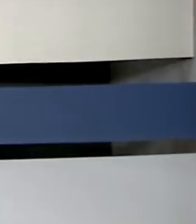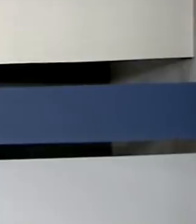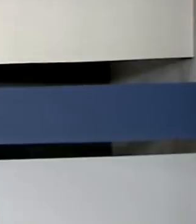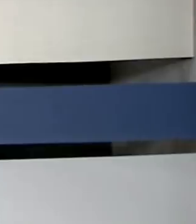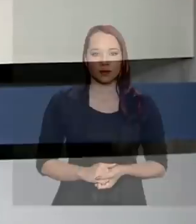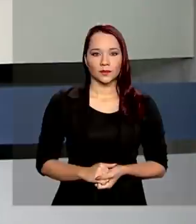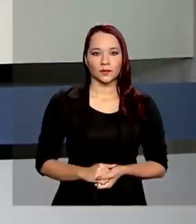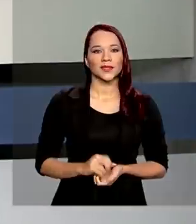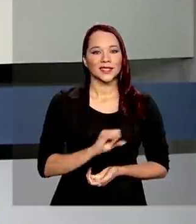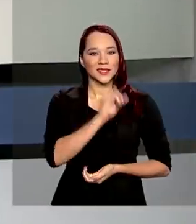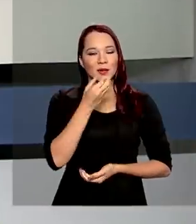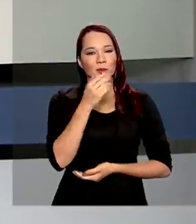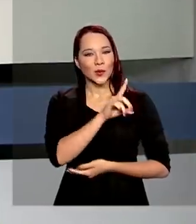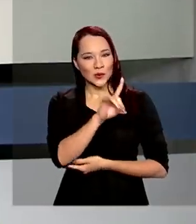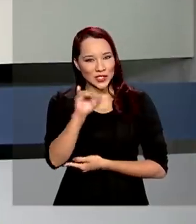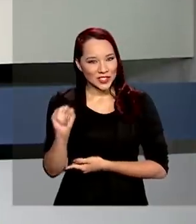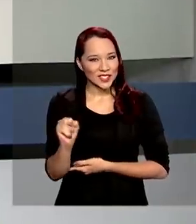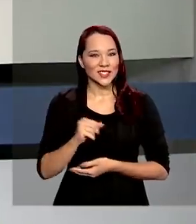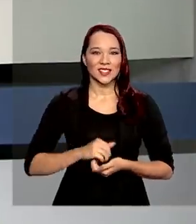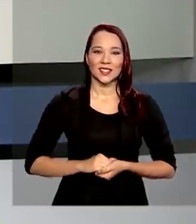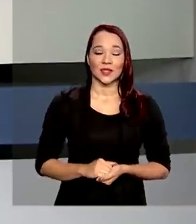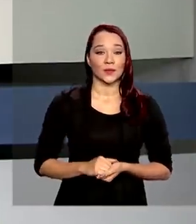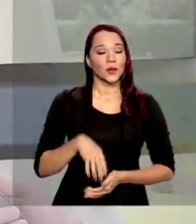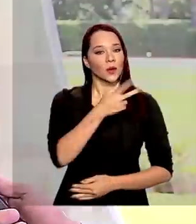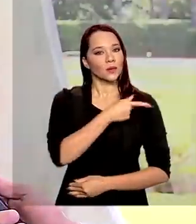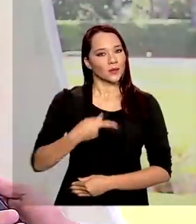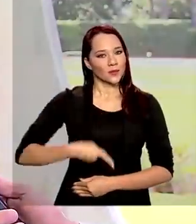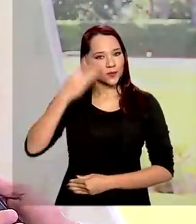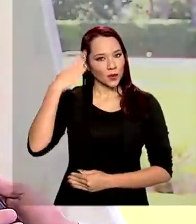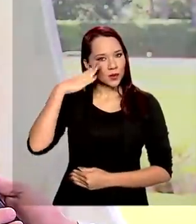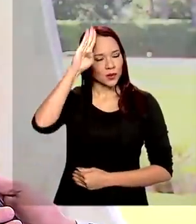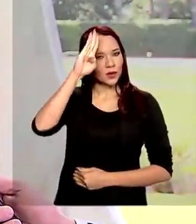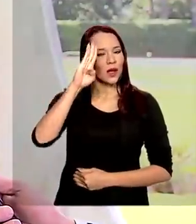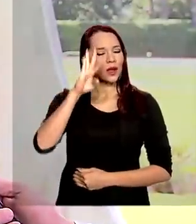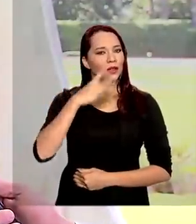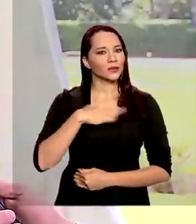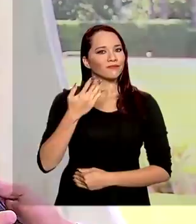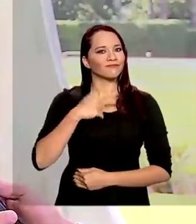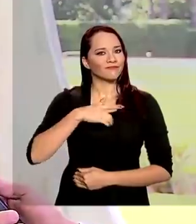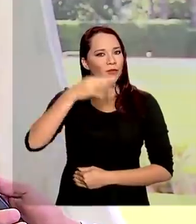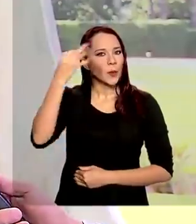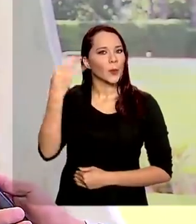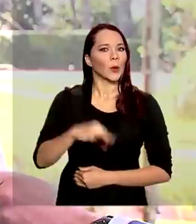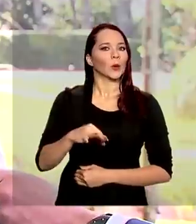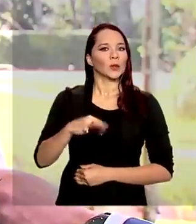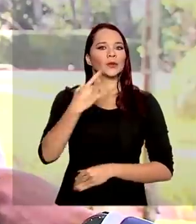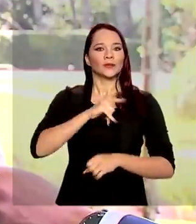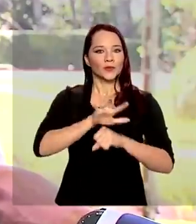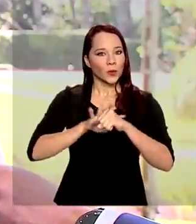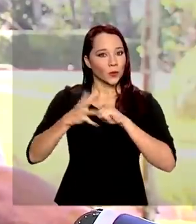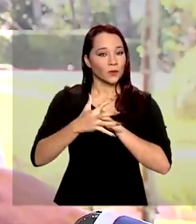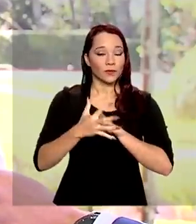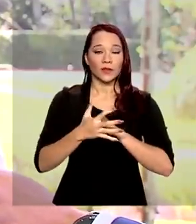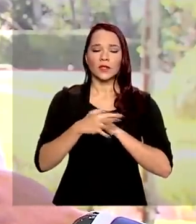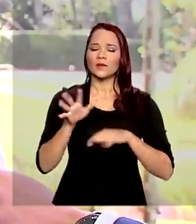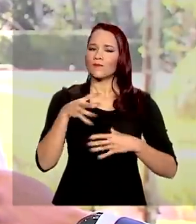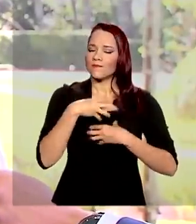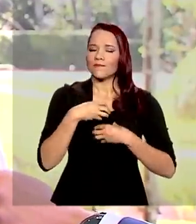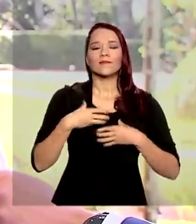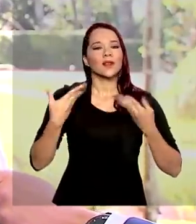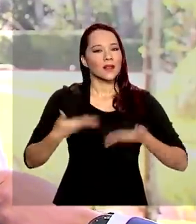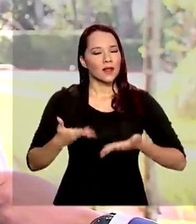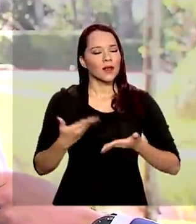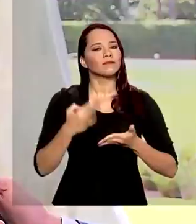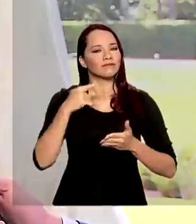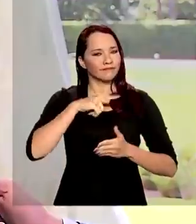Olá, bom dia. Presidente Jair Bolsonaro testa positivo para a Covid-19. Com sintomas leves,